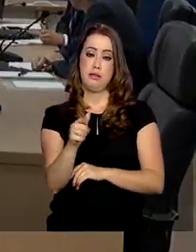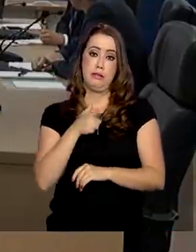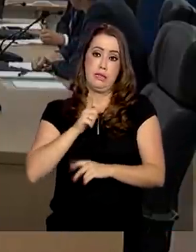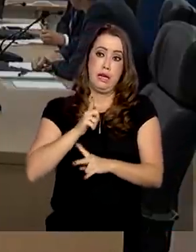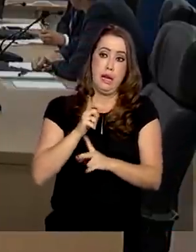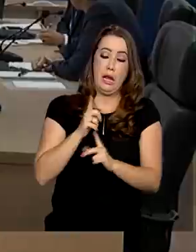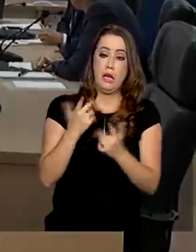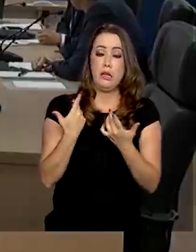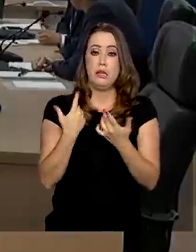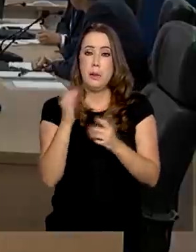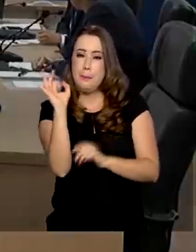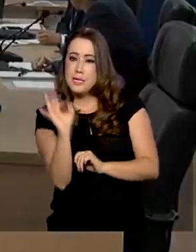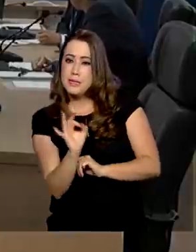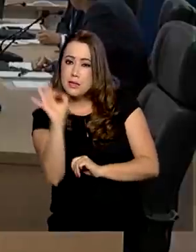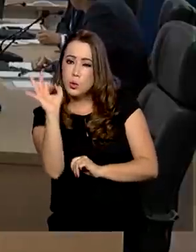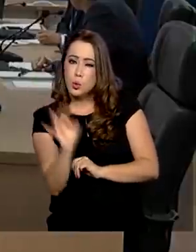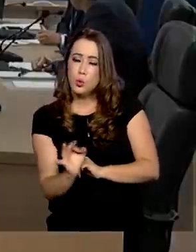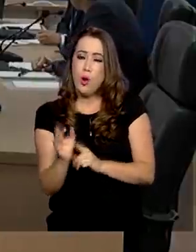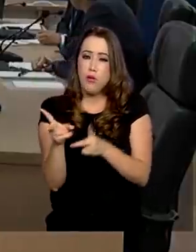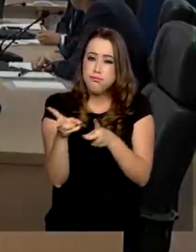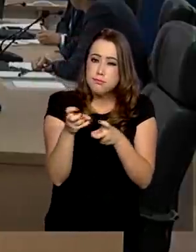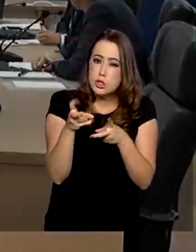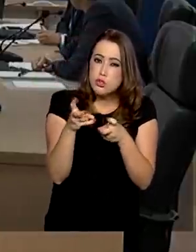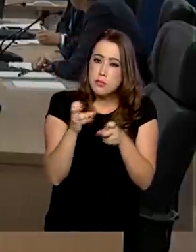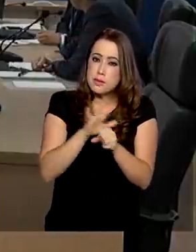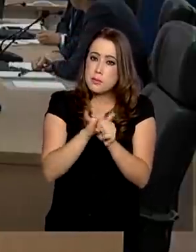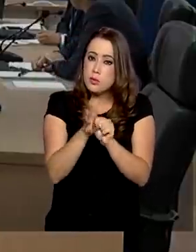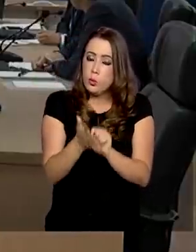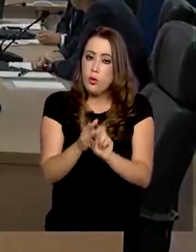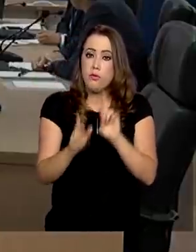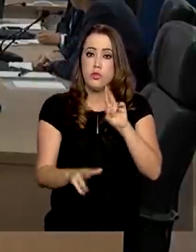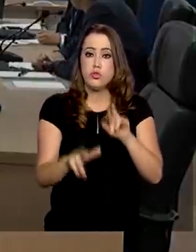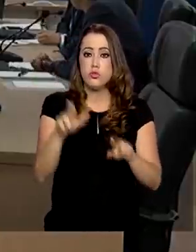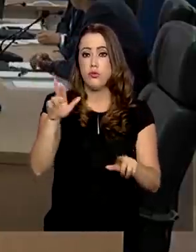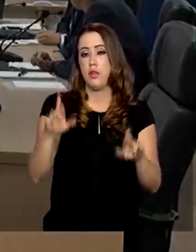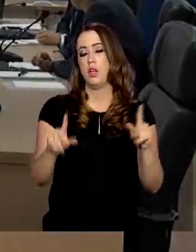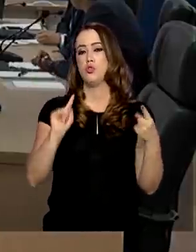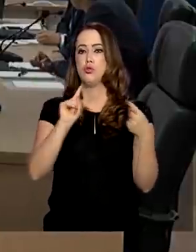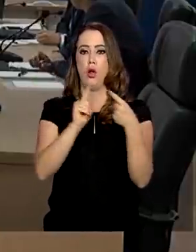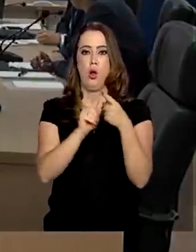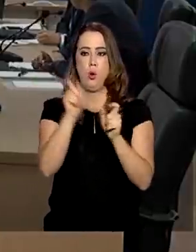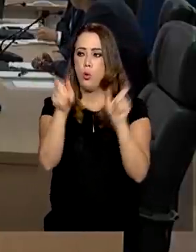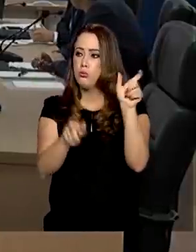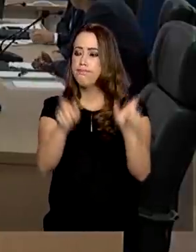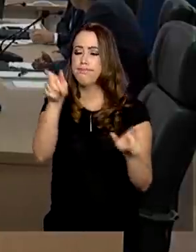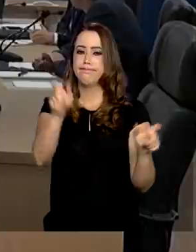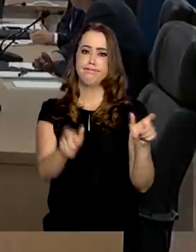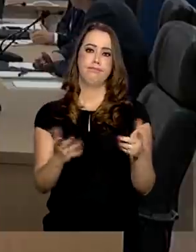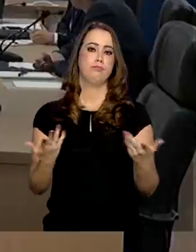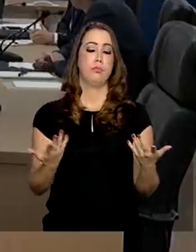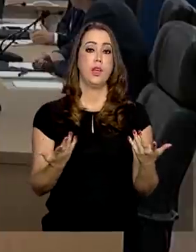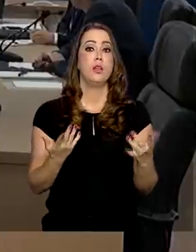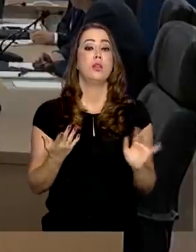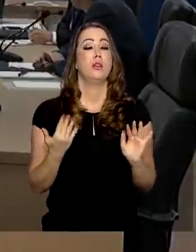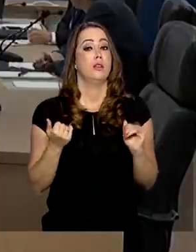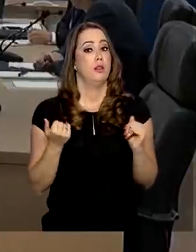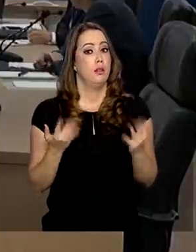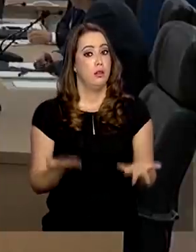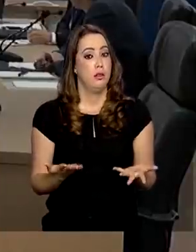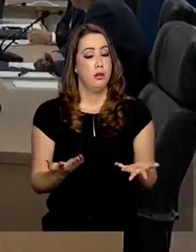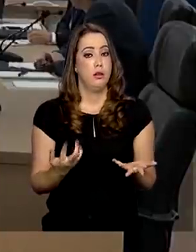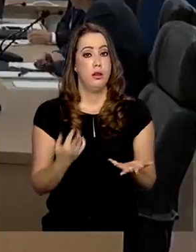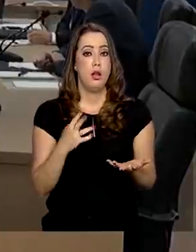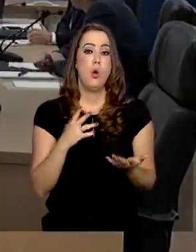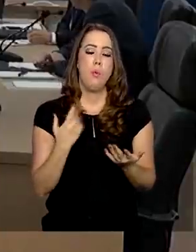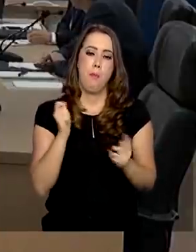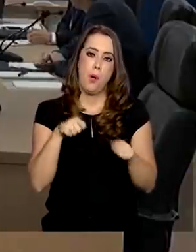detecção inerentes ao desenvolvimento do produto e ao estado imunológico do usuário. Sendo assim, resultados